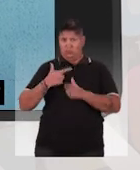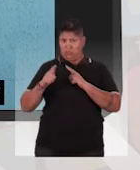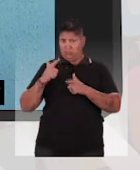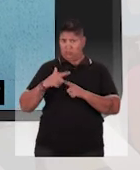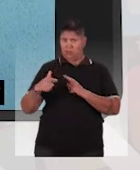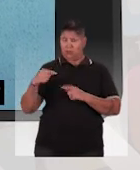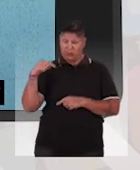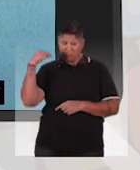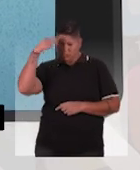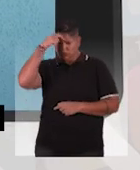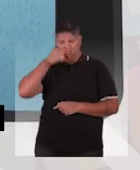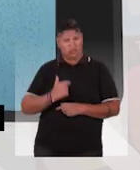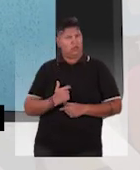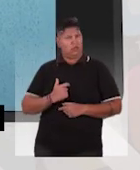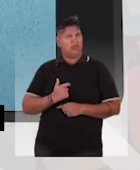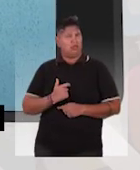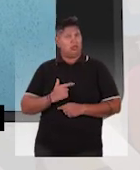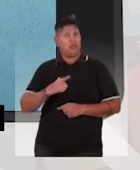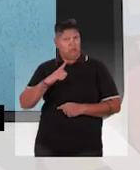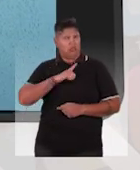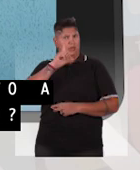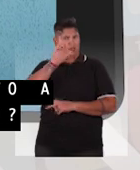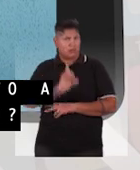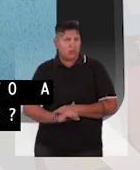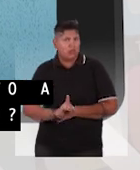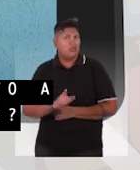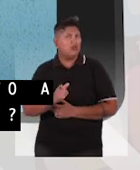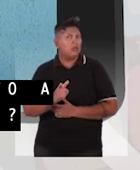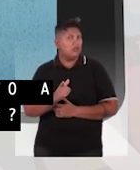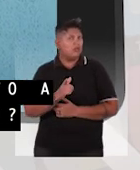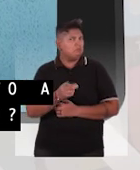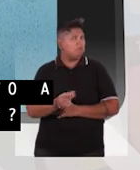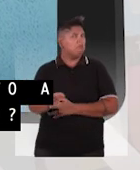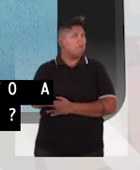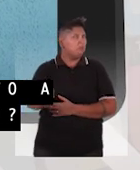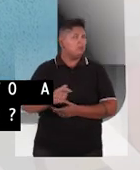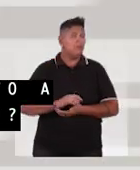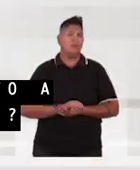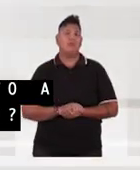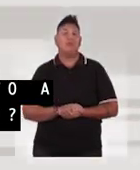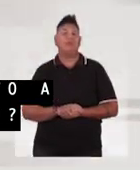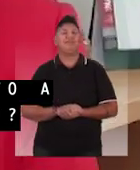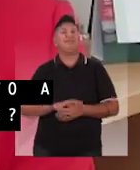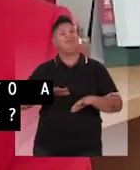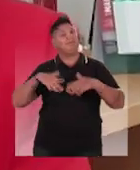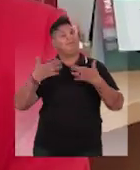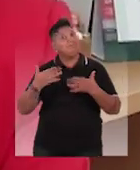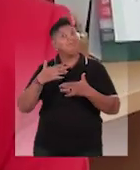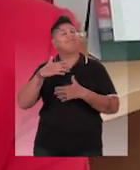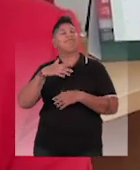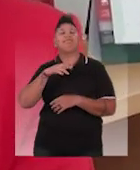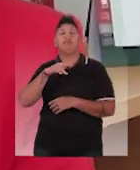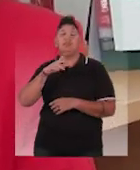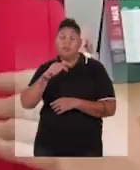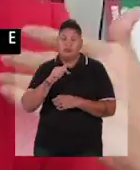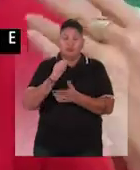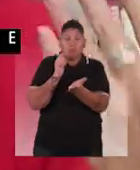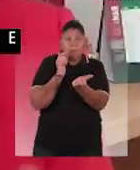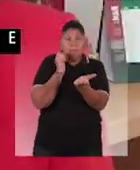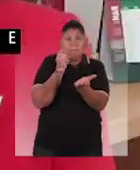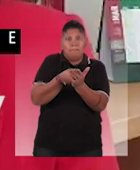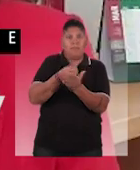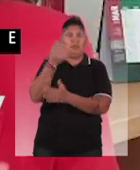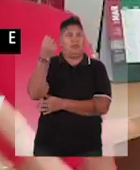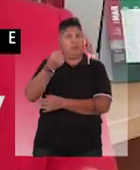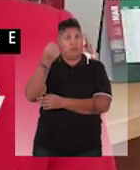empregado acidentado. E esse mesmo trabalhador que se acidentou tem direito a alguma estabilidade? Olá, Gustavo. Como